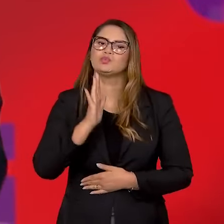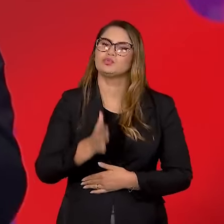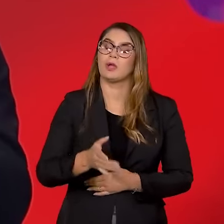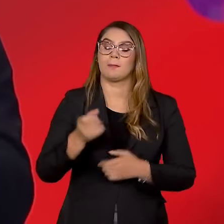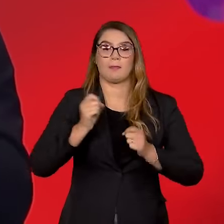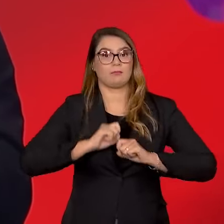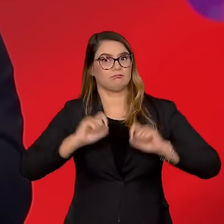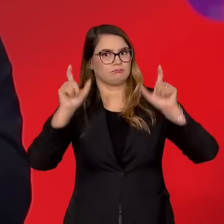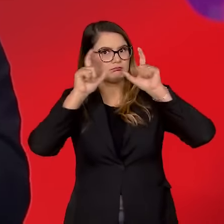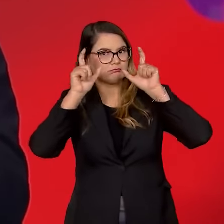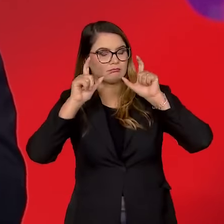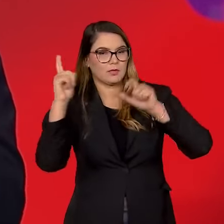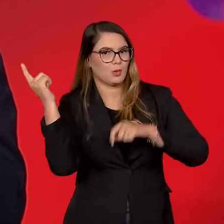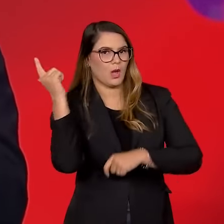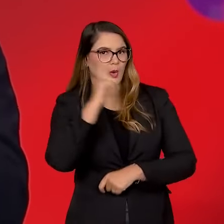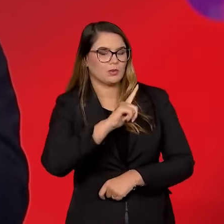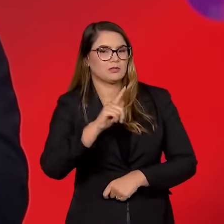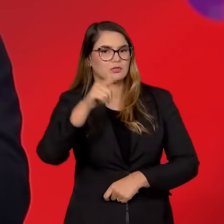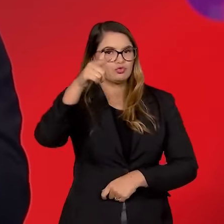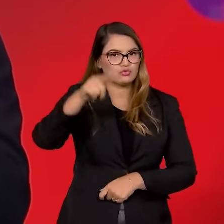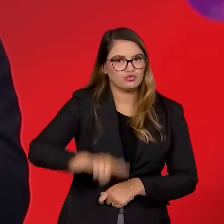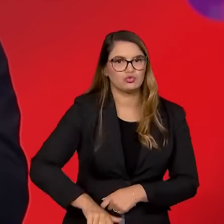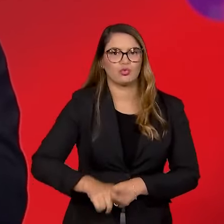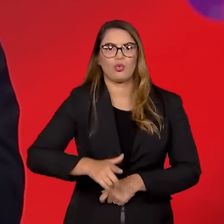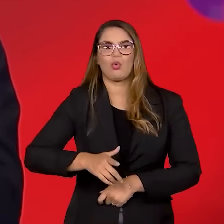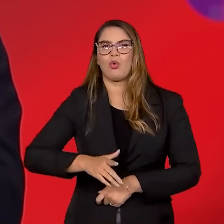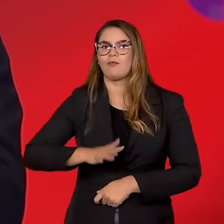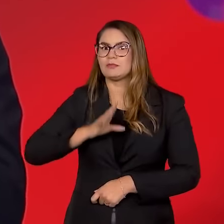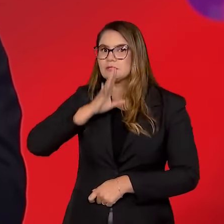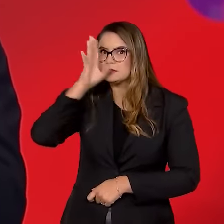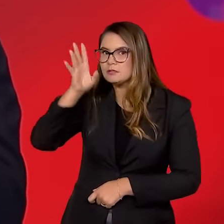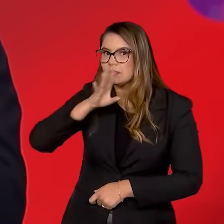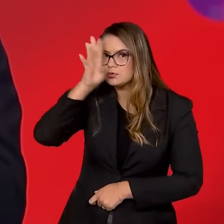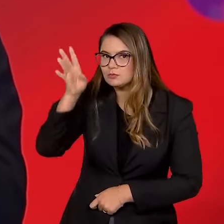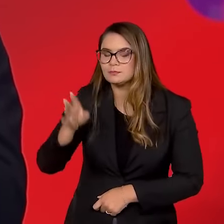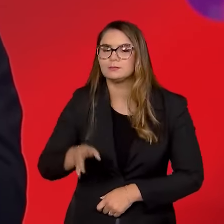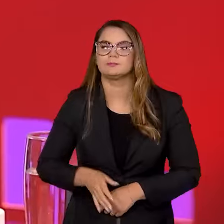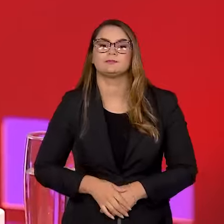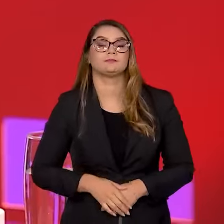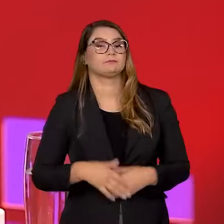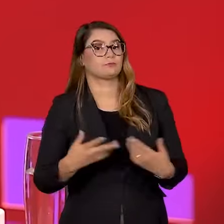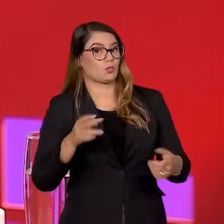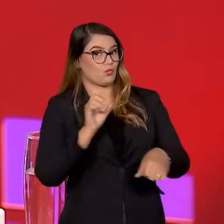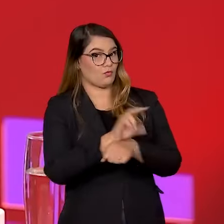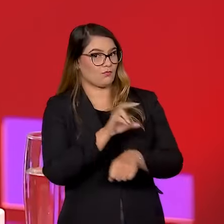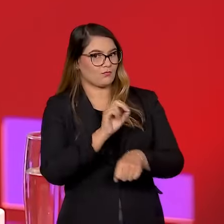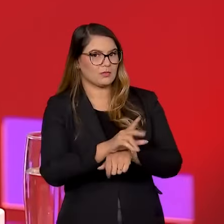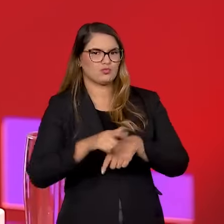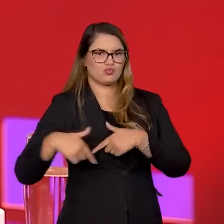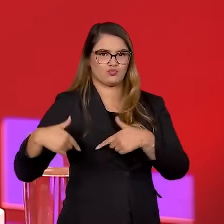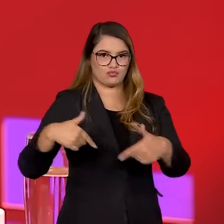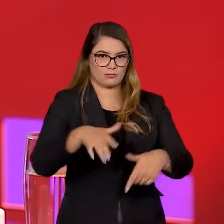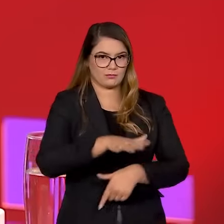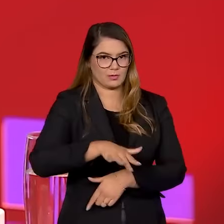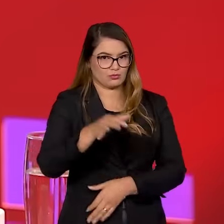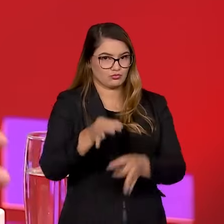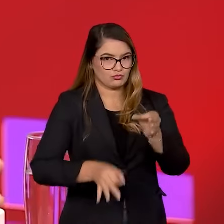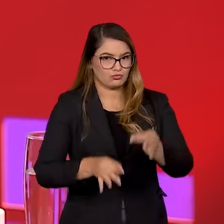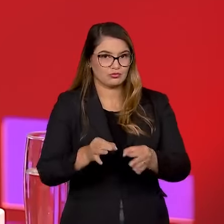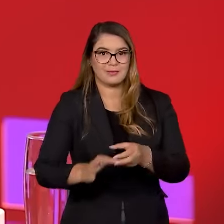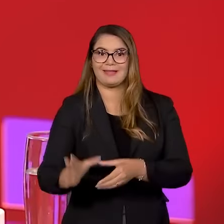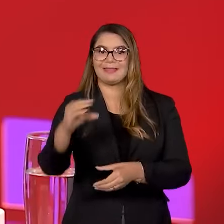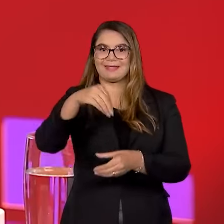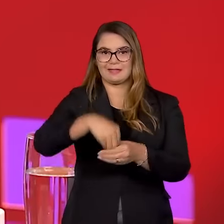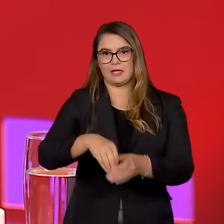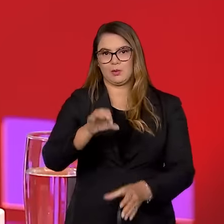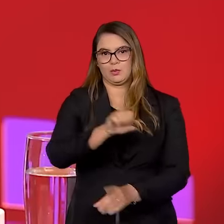amarelos e não deixar chegar nos sinais vermelhos em relação a esses abusos, de fato? Na verdade, o vírus do ativismo judicial está inoculado na